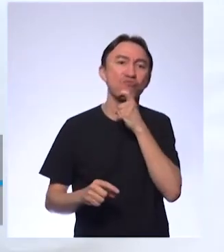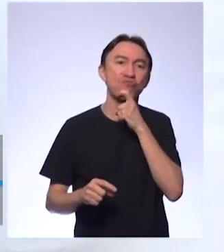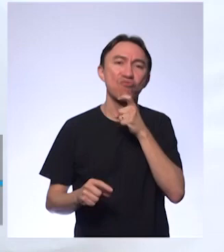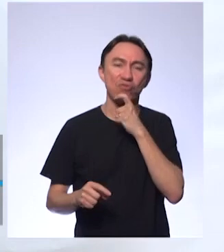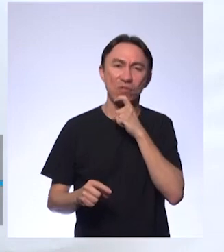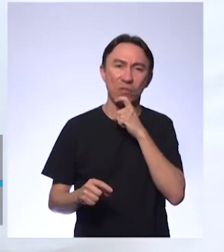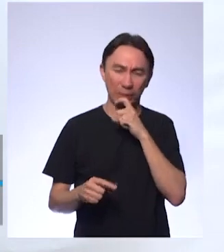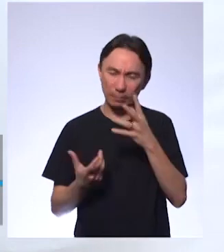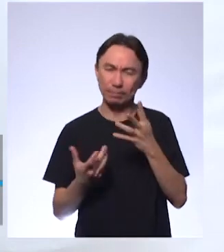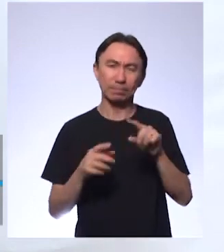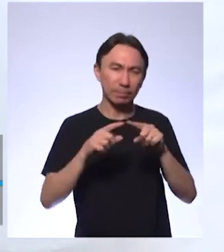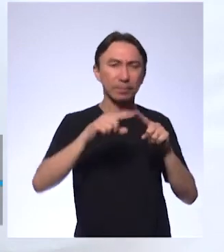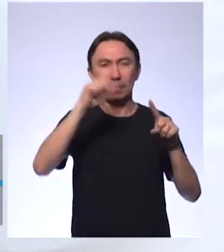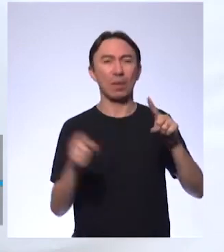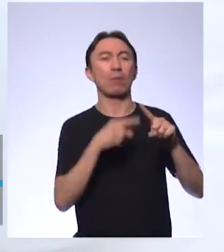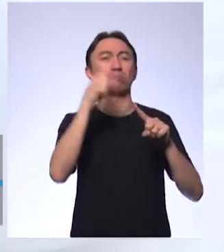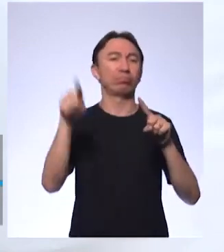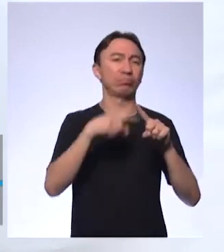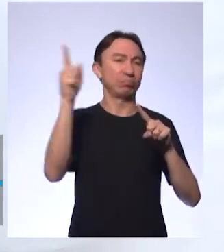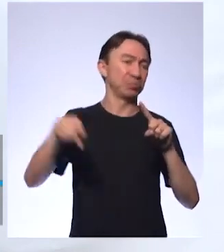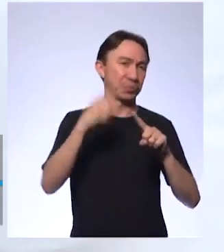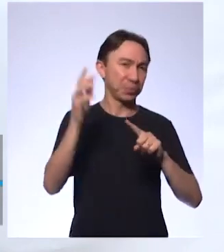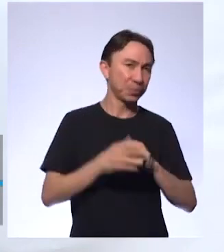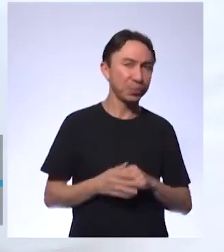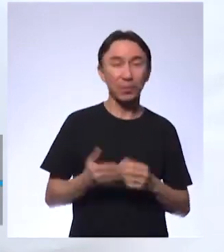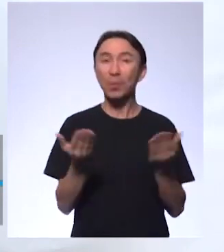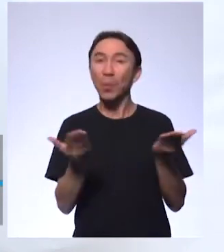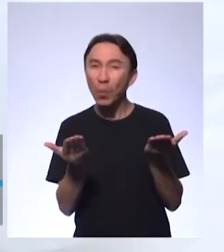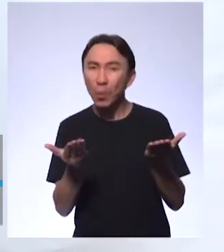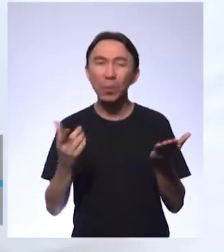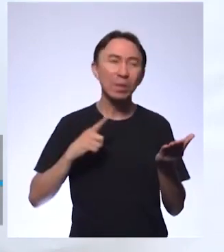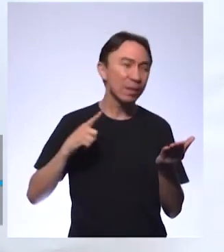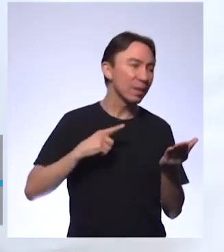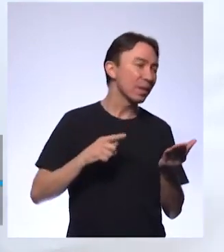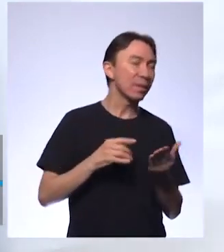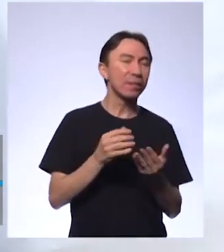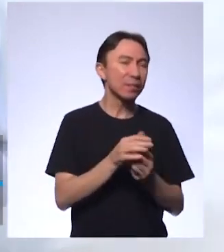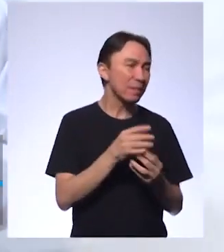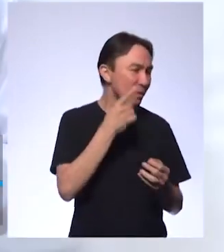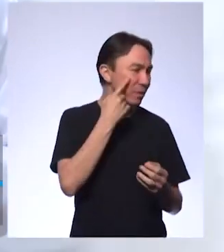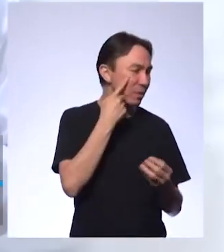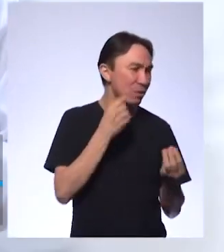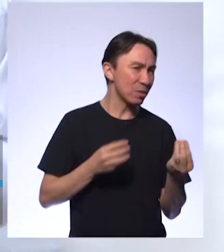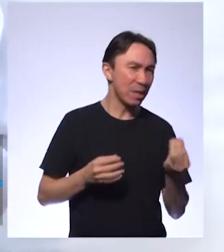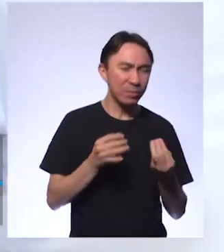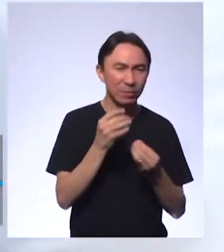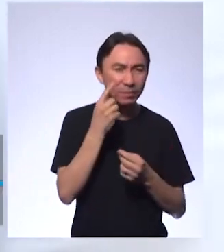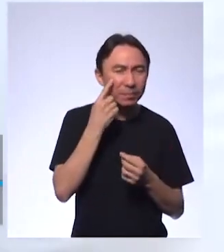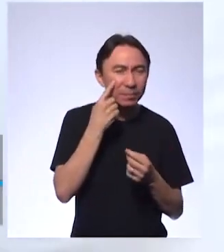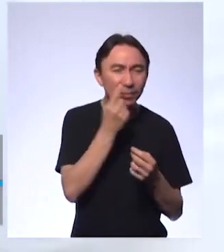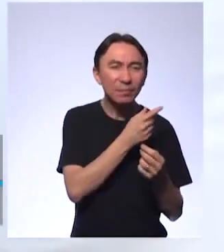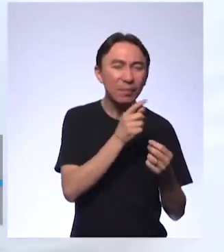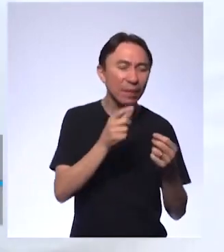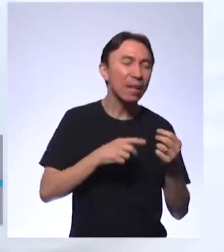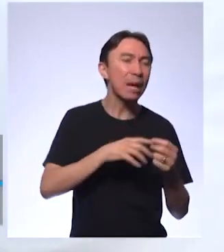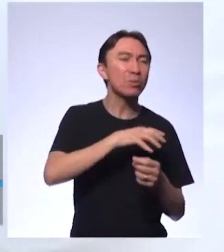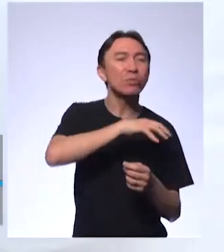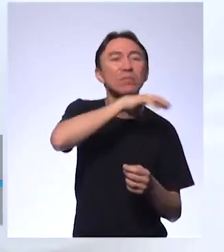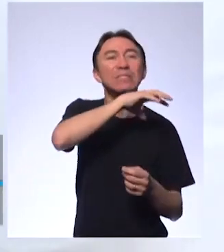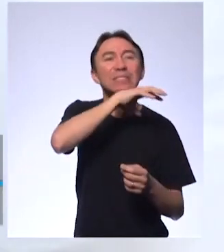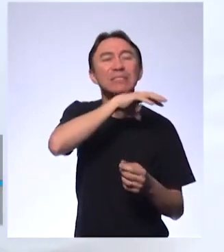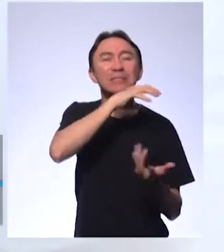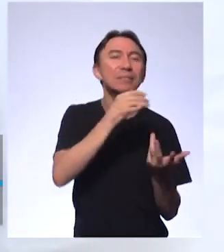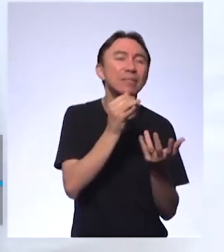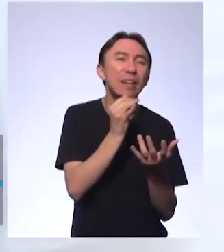Os répteis de hoje, eles são pecilotérmicos. Poxa, professor, que palavrão. Então, olha só, eu sou